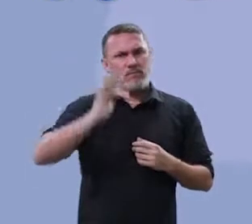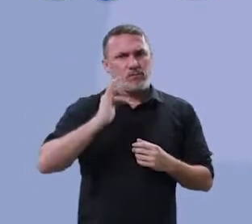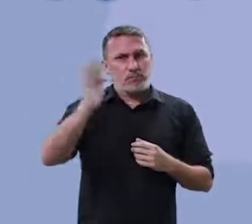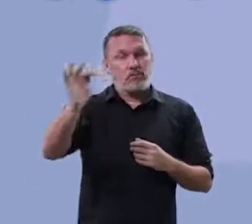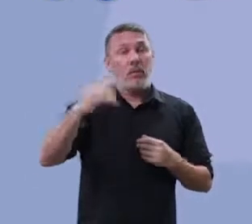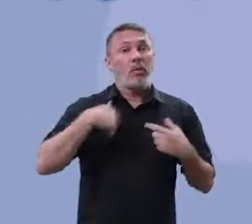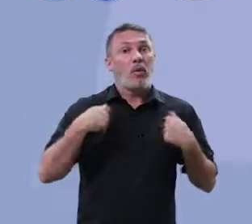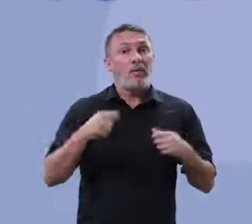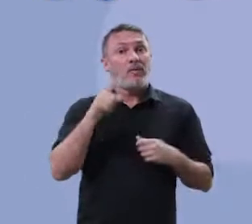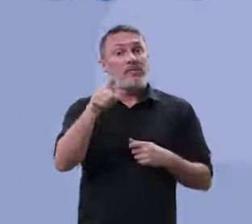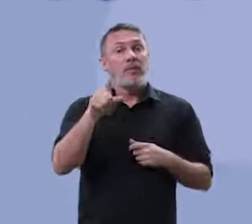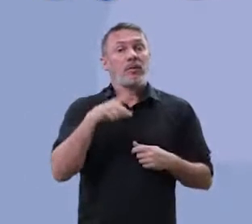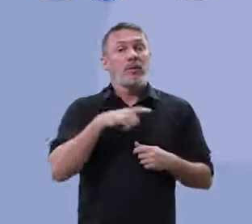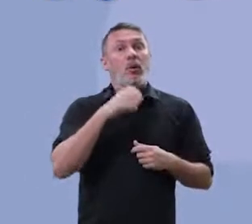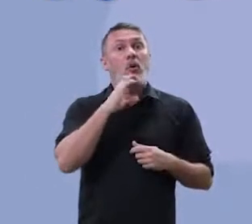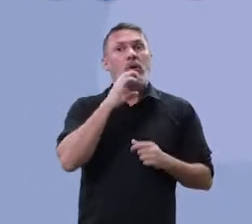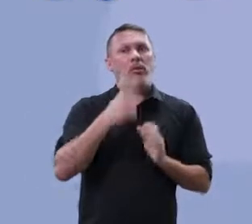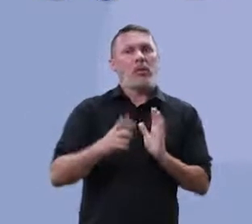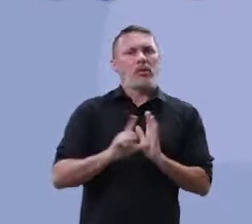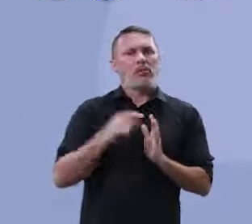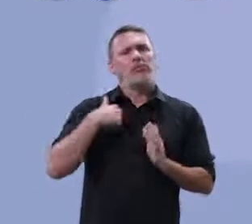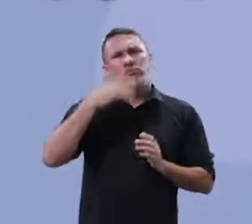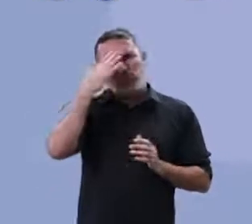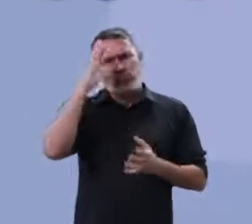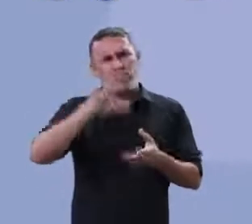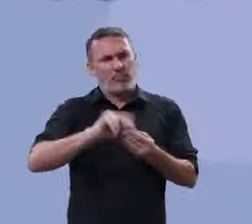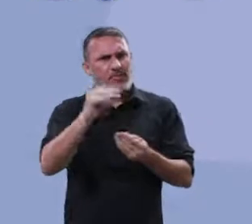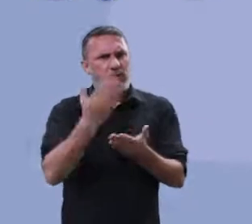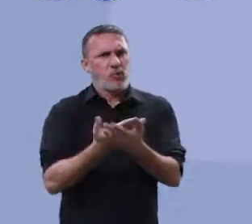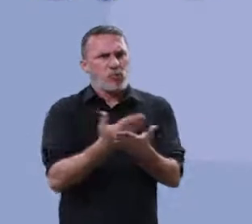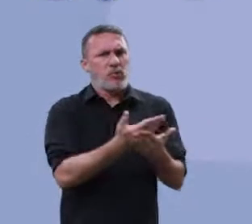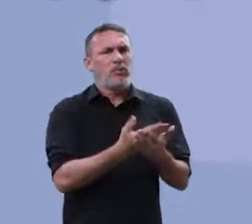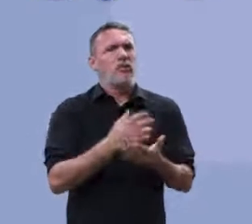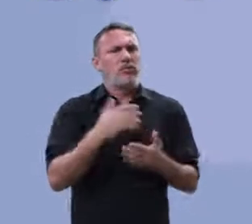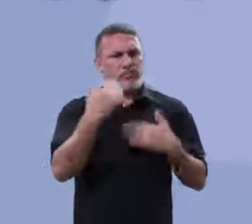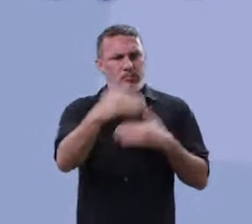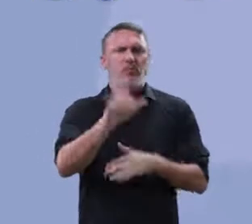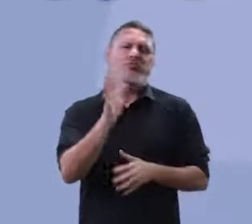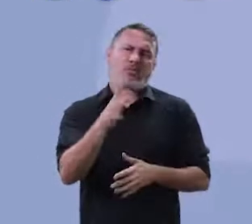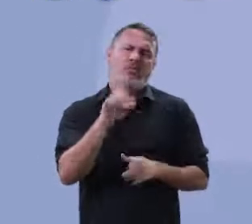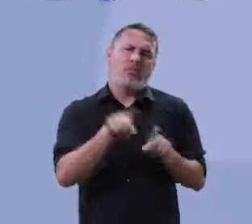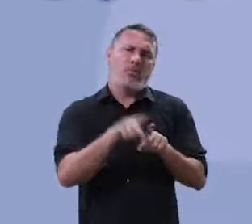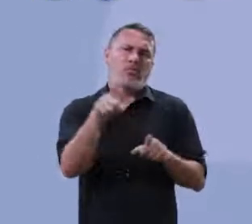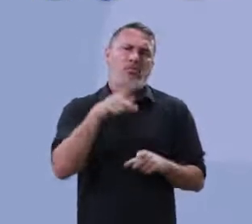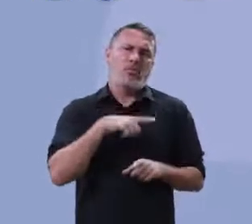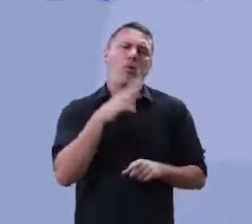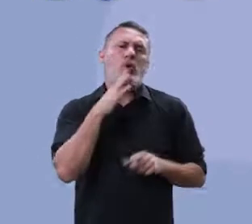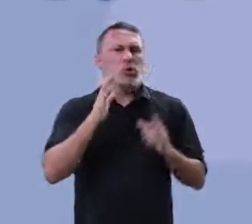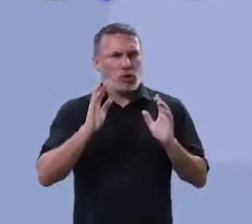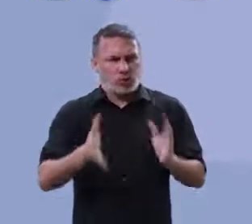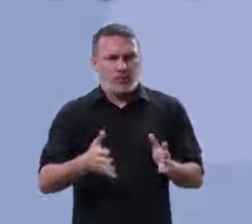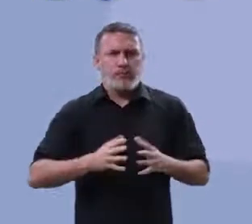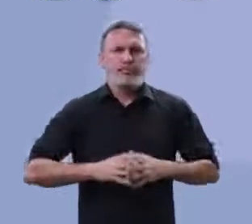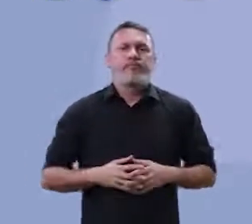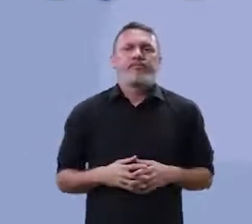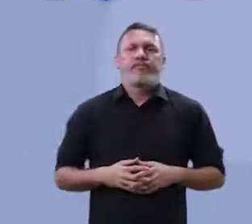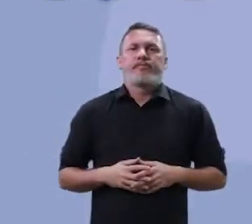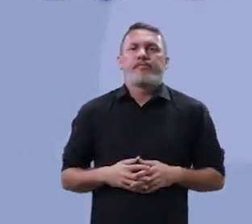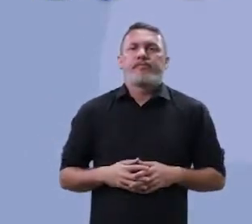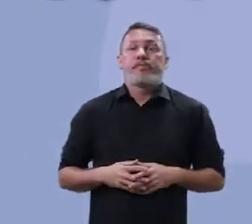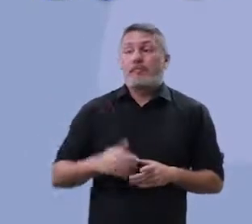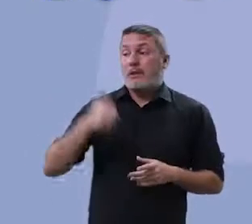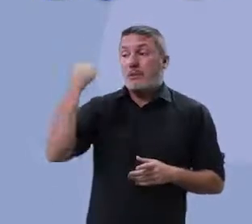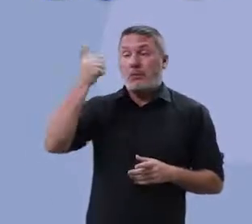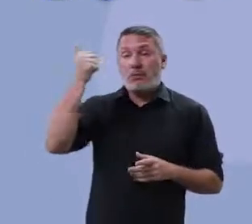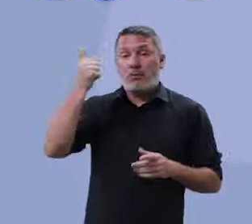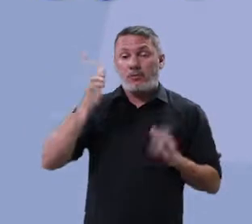eu preciso, meu aluno, que você tenha um conhecimento prévio. E sei que você vai estudar para isso. E já tem esse conhecimento também. Primeiro